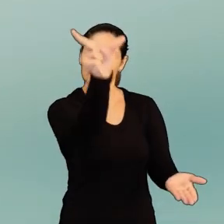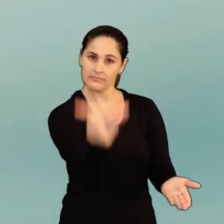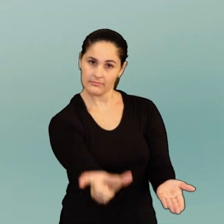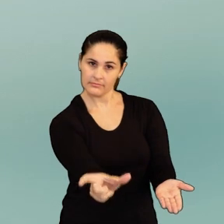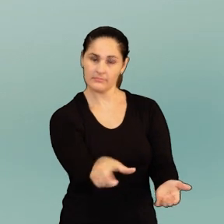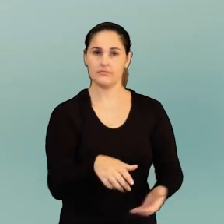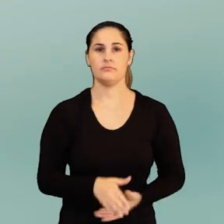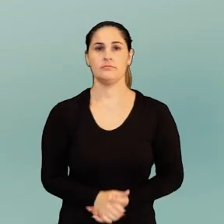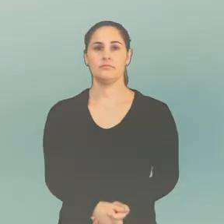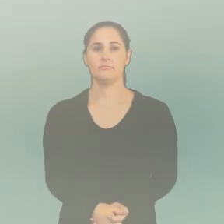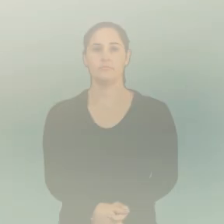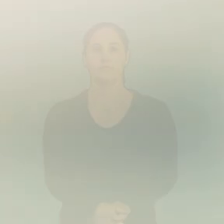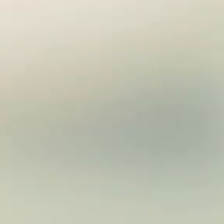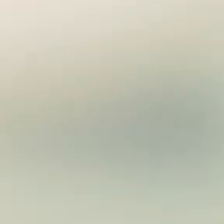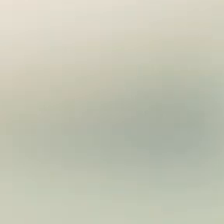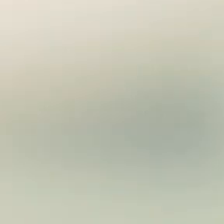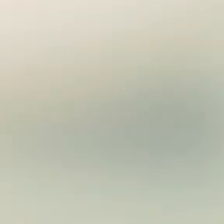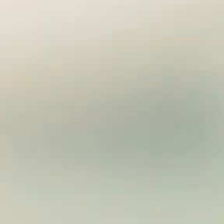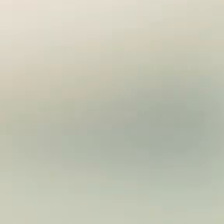formação humana.